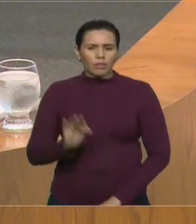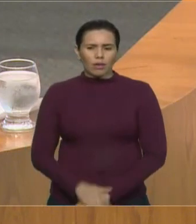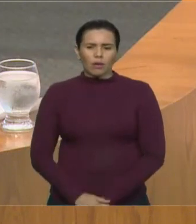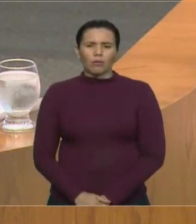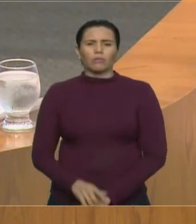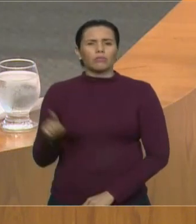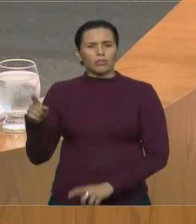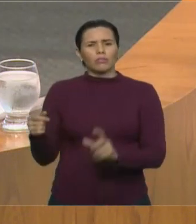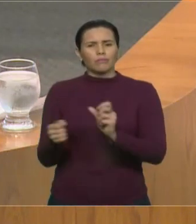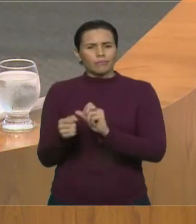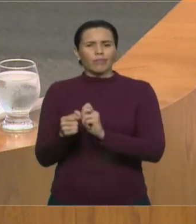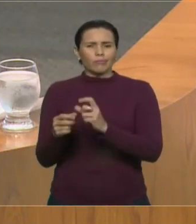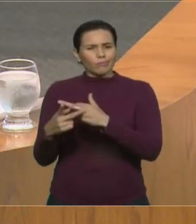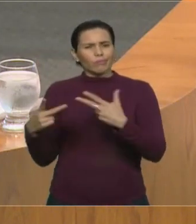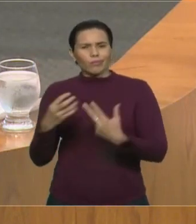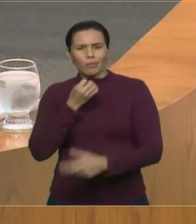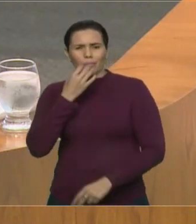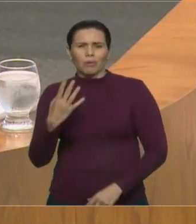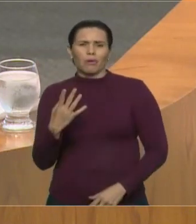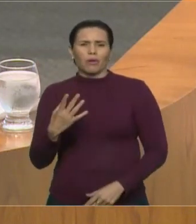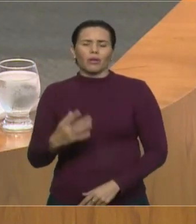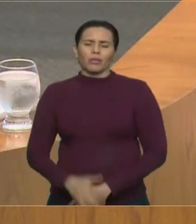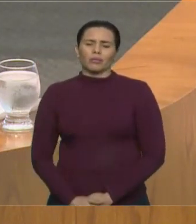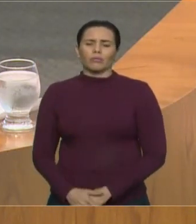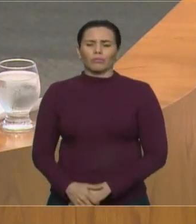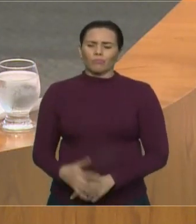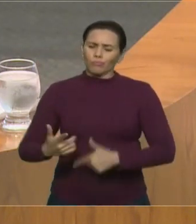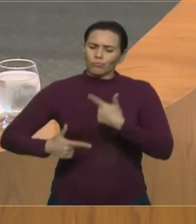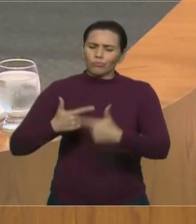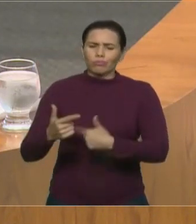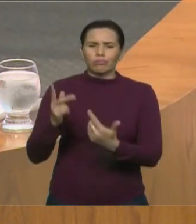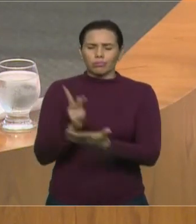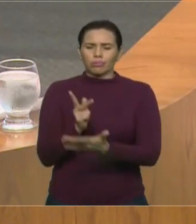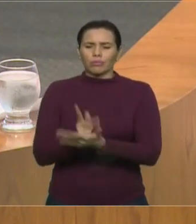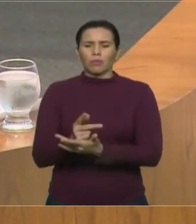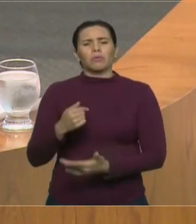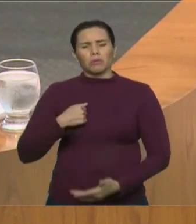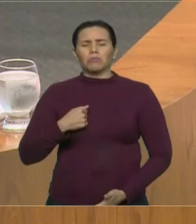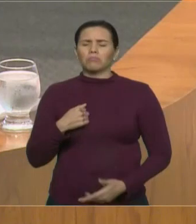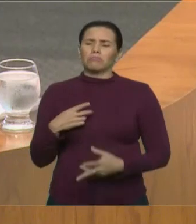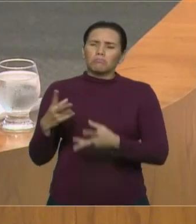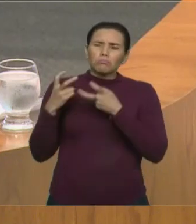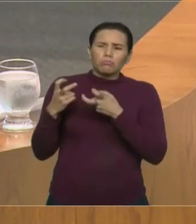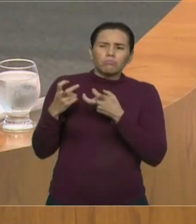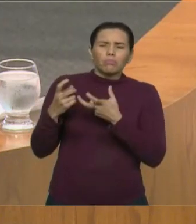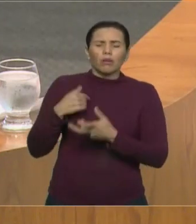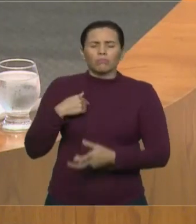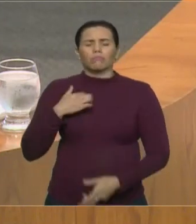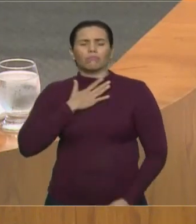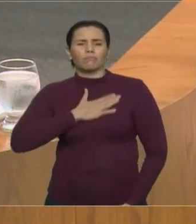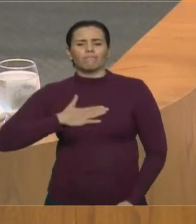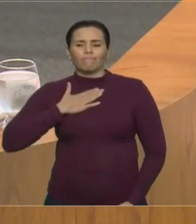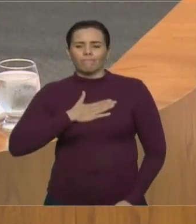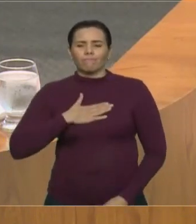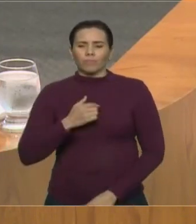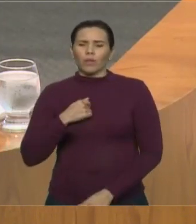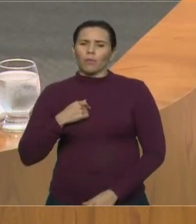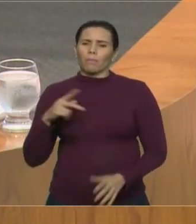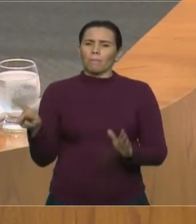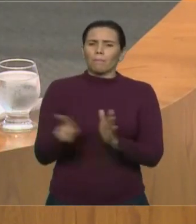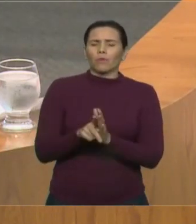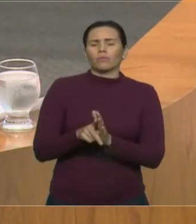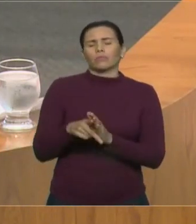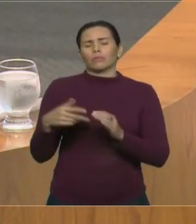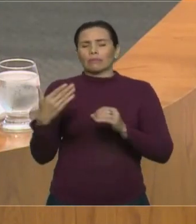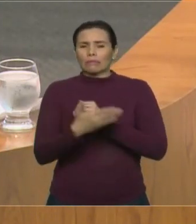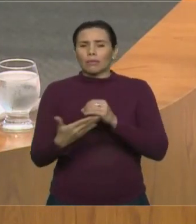esforçado. E eu estou muito feliz. O meu partido PTB compõe a base do governador aqui no